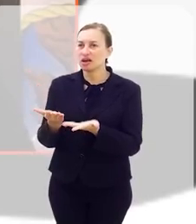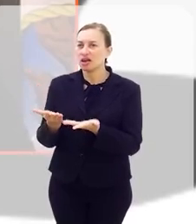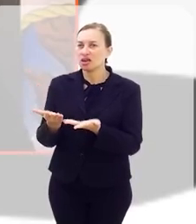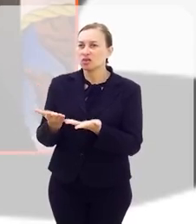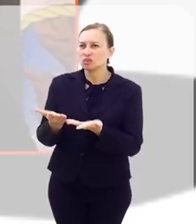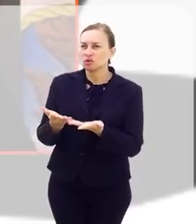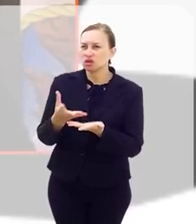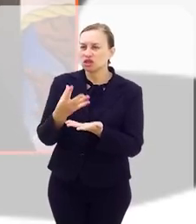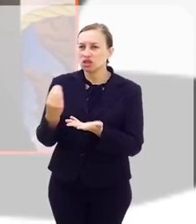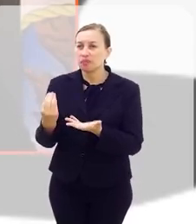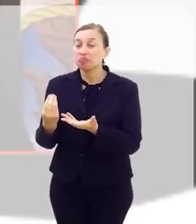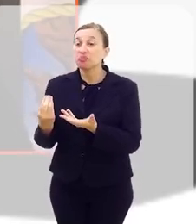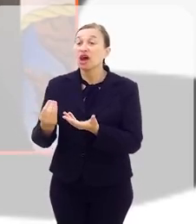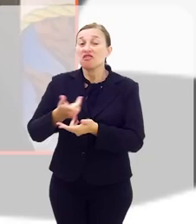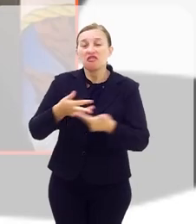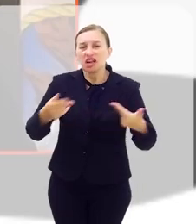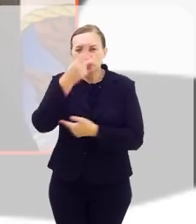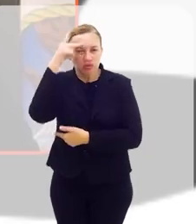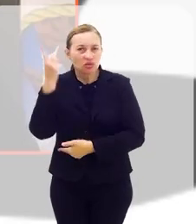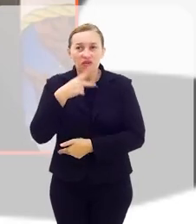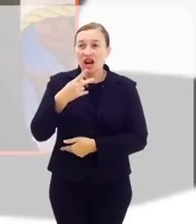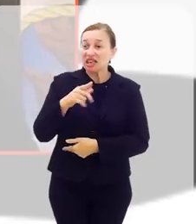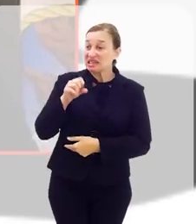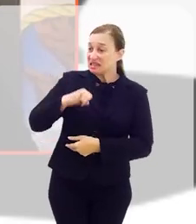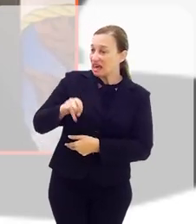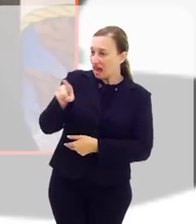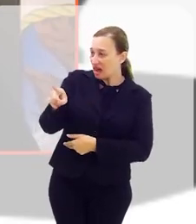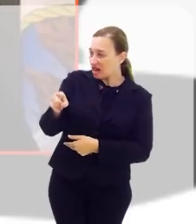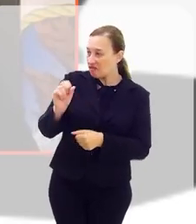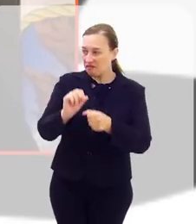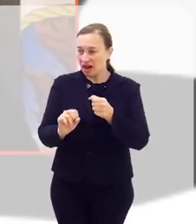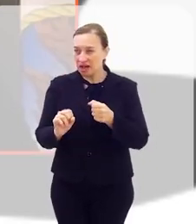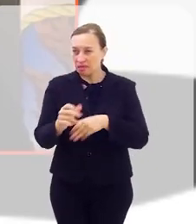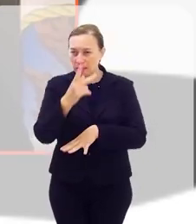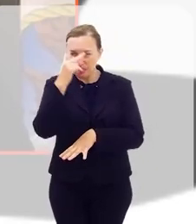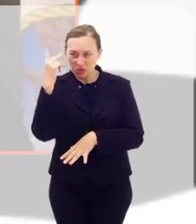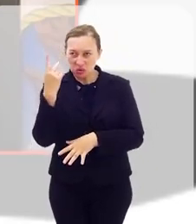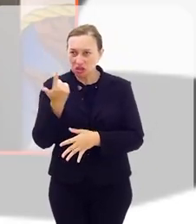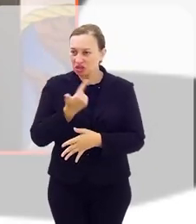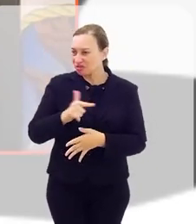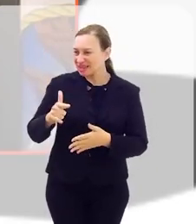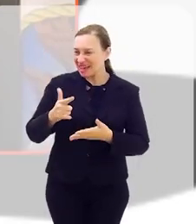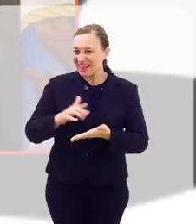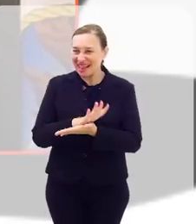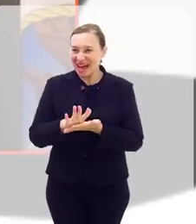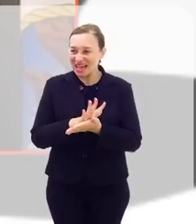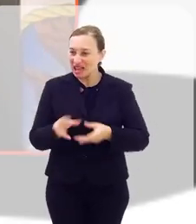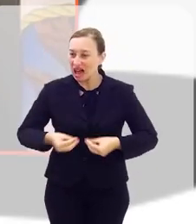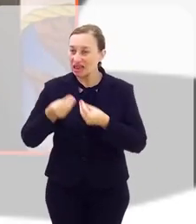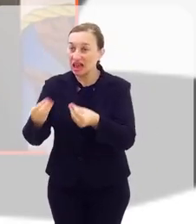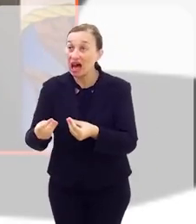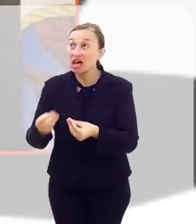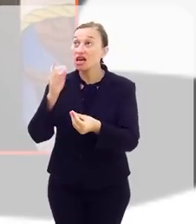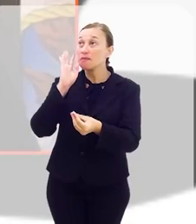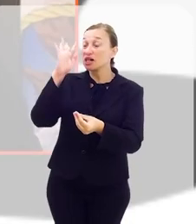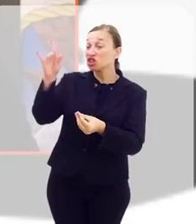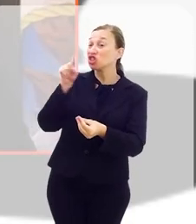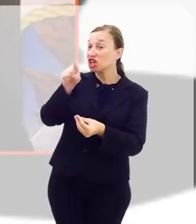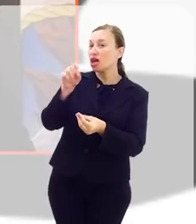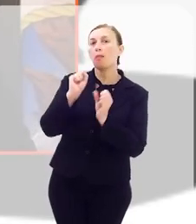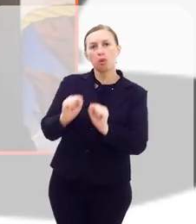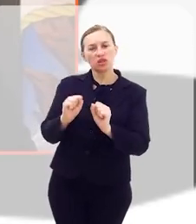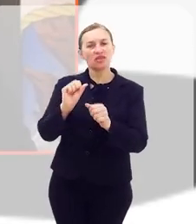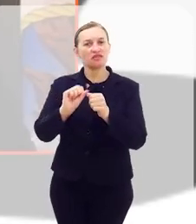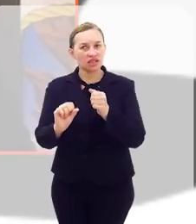muitas pessoas falavam assim, poxa, se ele faz para quem não tem nada a lhe oferecer, imagina um dia que ele